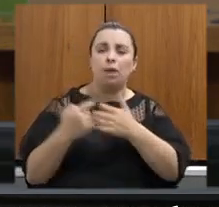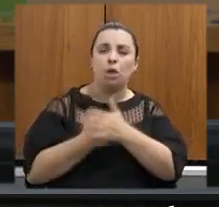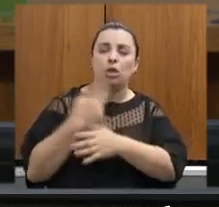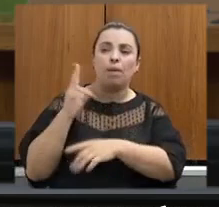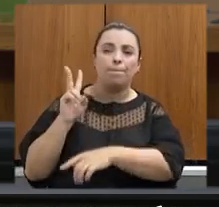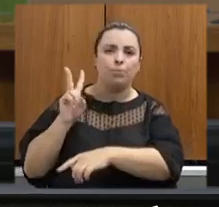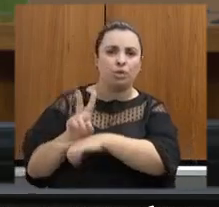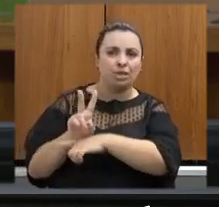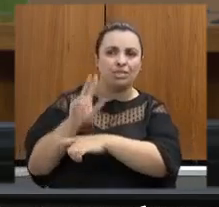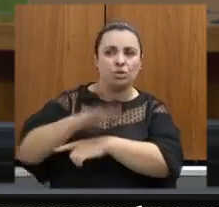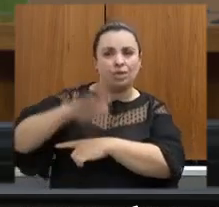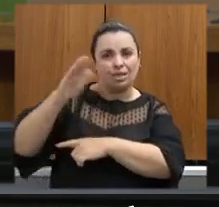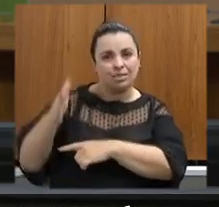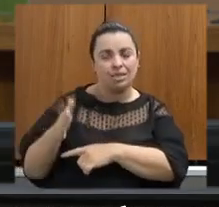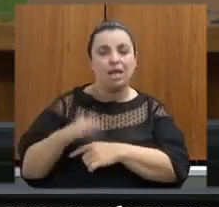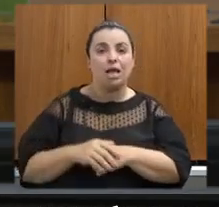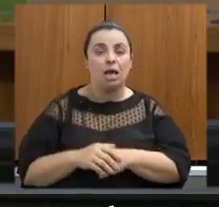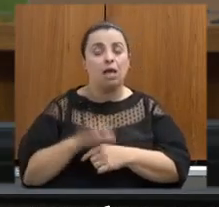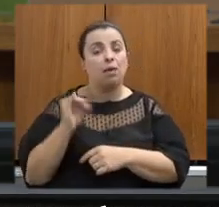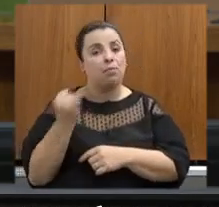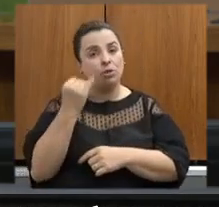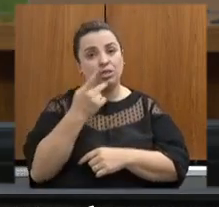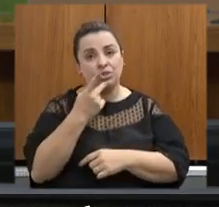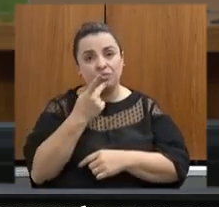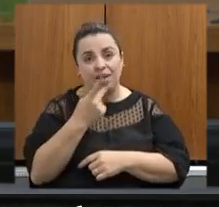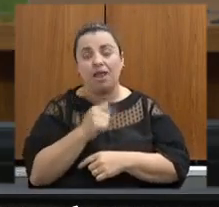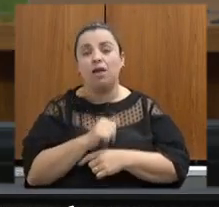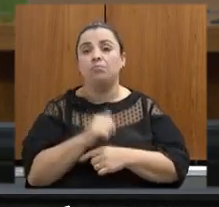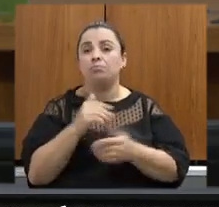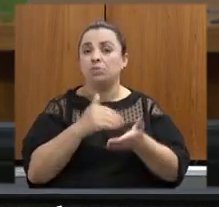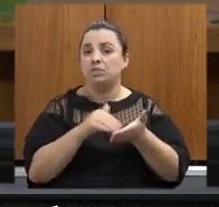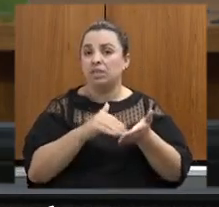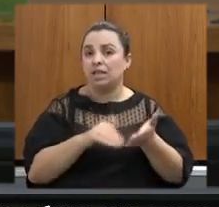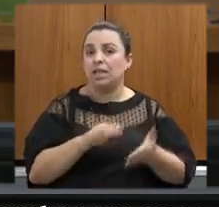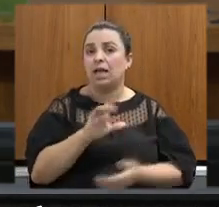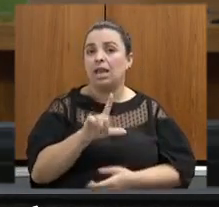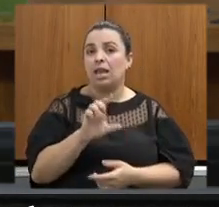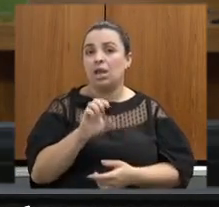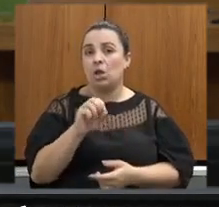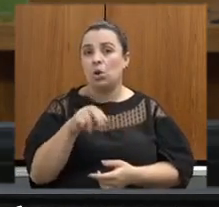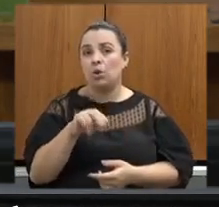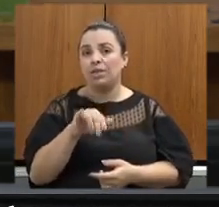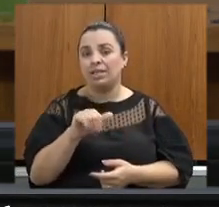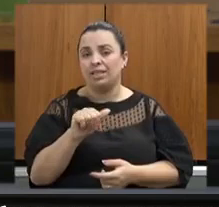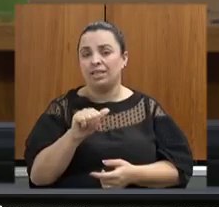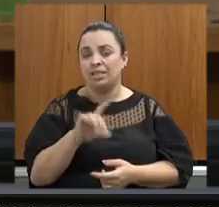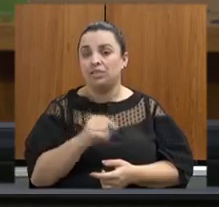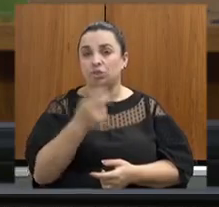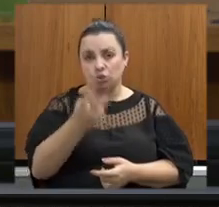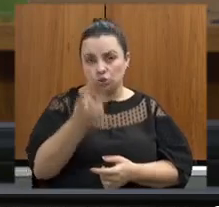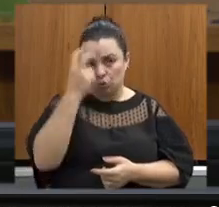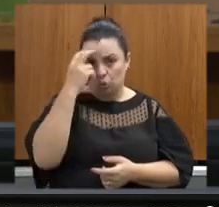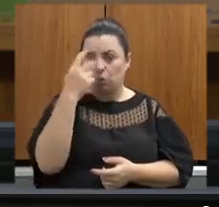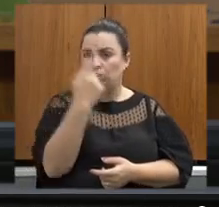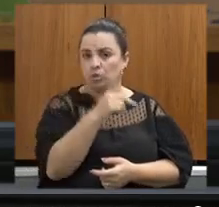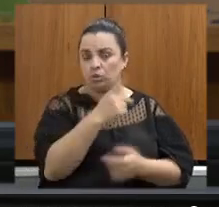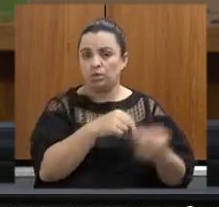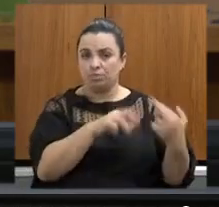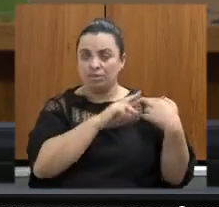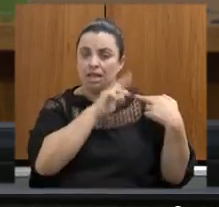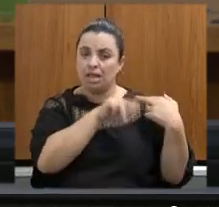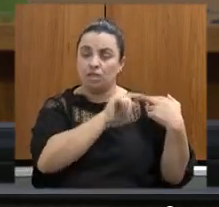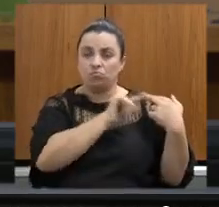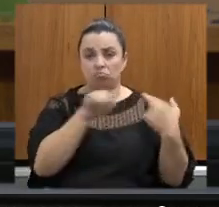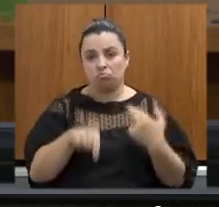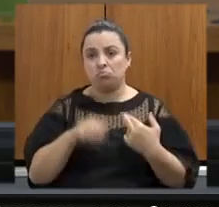é importante dizer secretário Leônidas já deve ter aqui abordado porque é uma responsabilidade da pasta dele e não minha mas